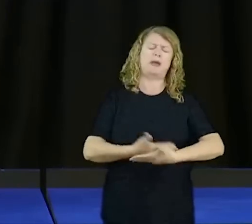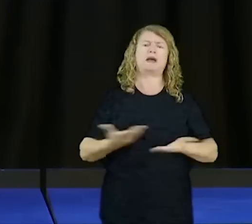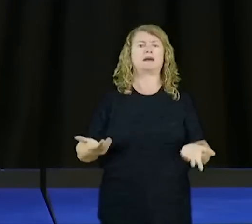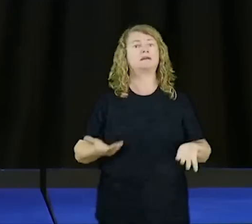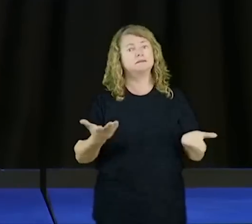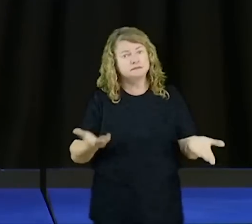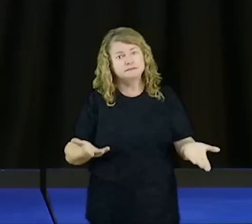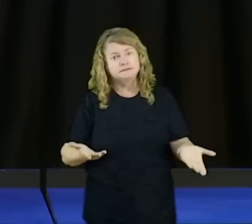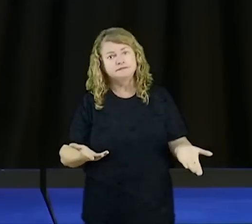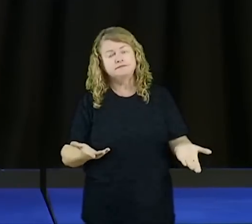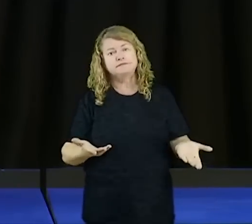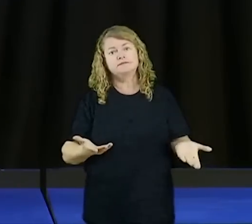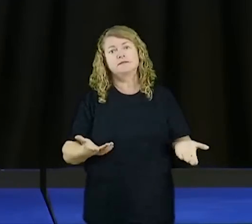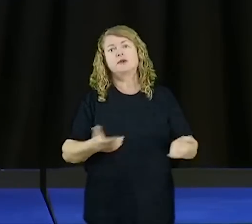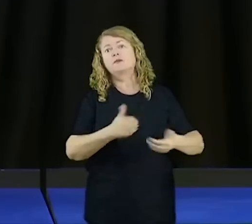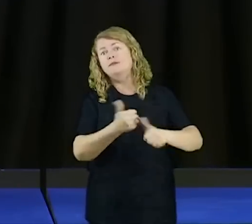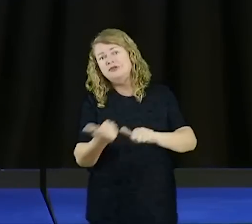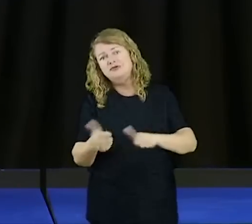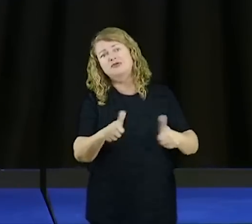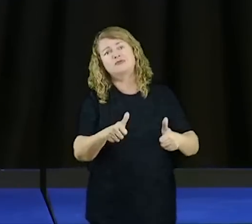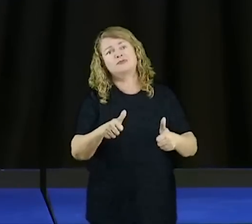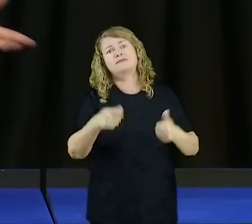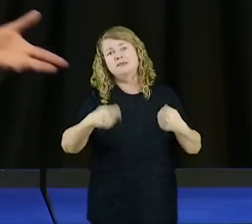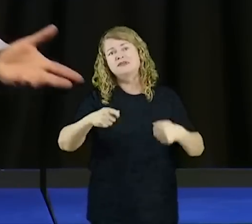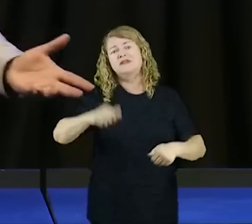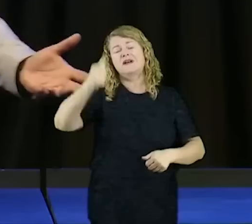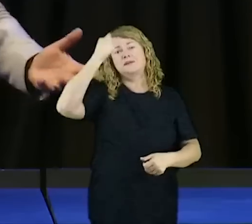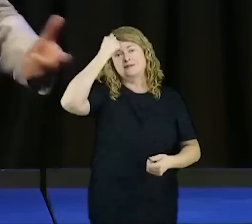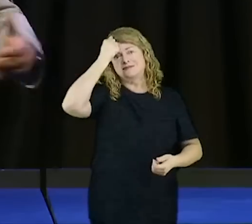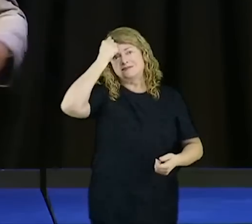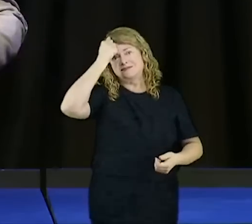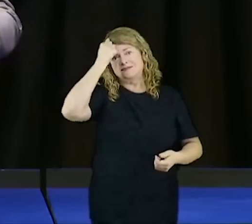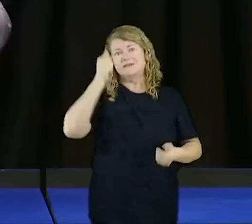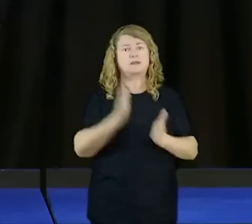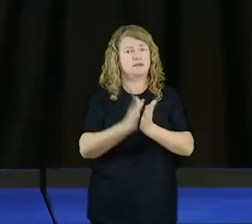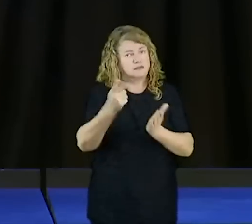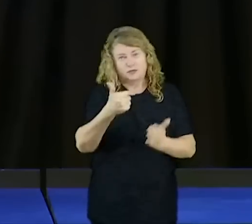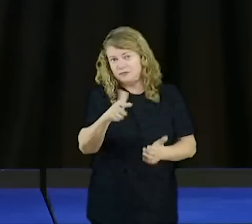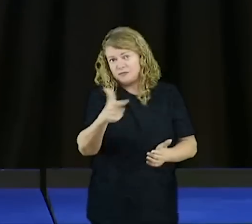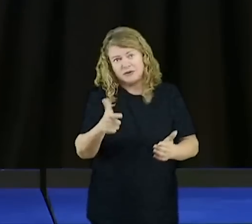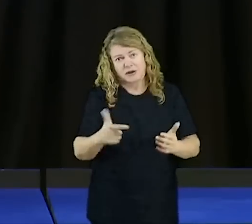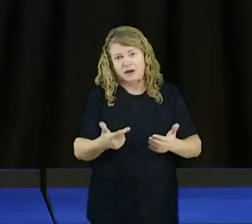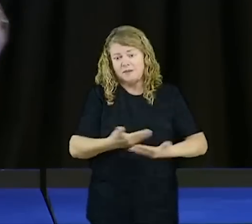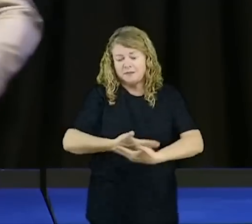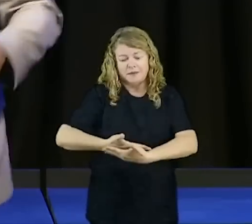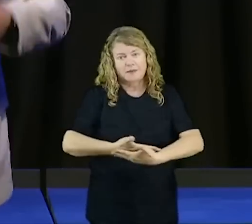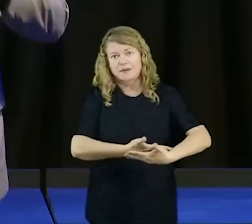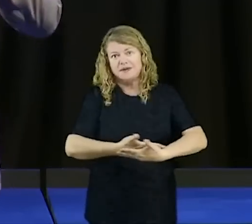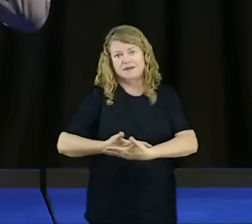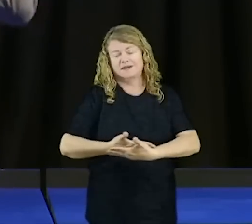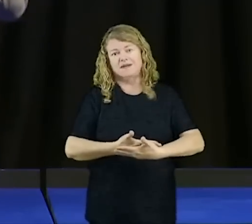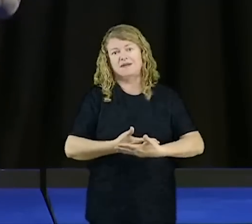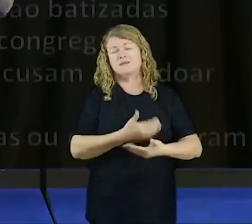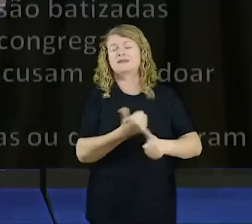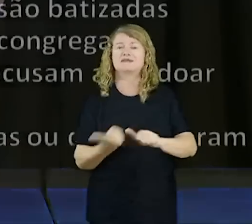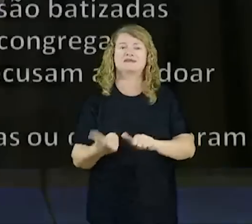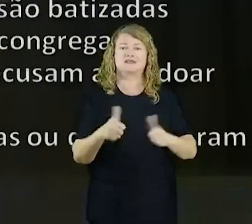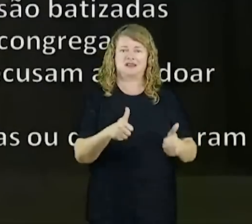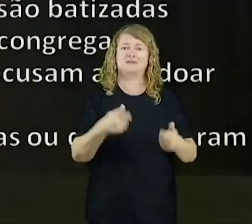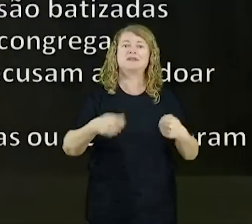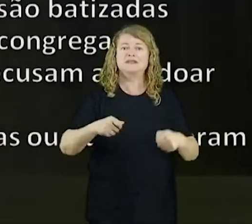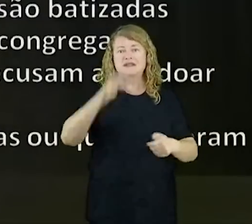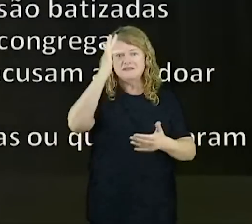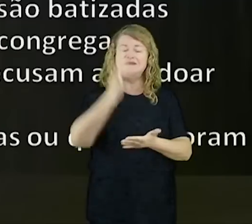se você mostrar na Bíblia, uma bebê batizado, mas não tem, porque batismo é necessário fé, pessoas que